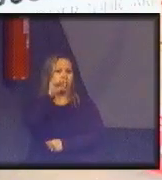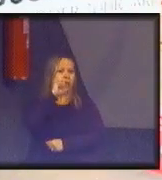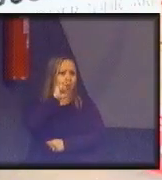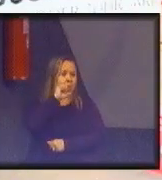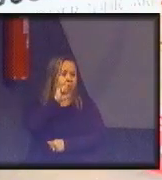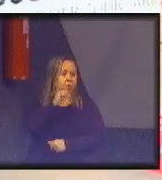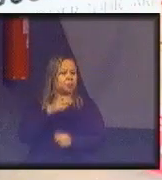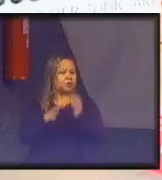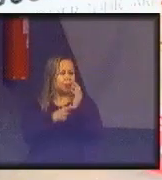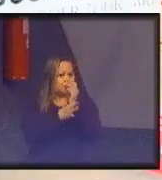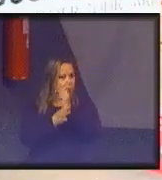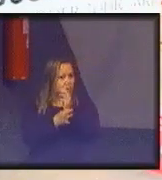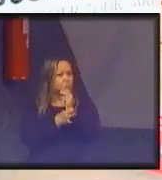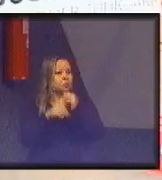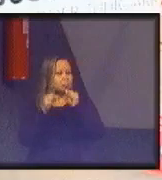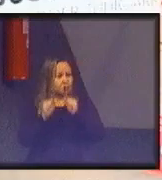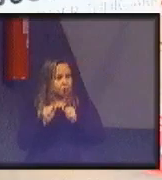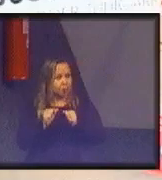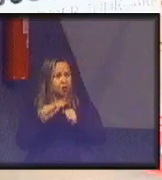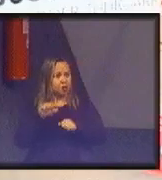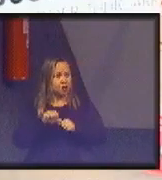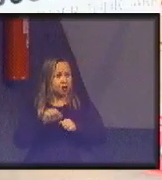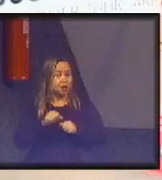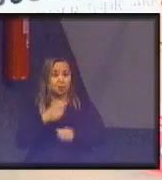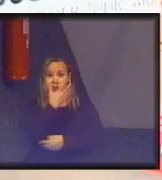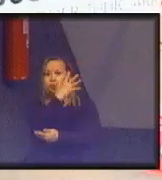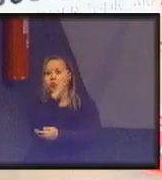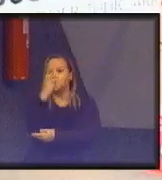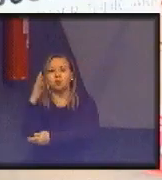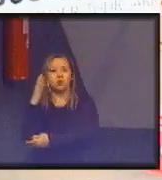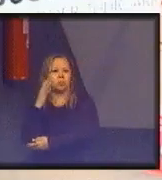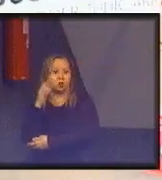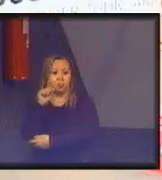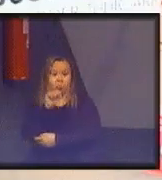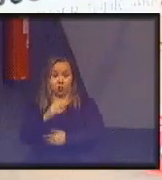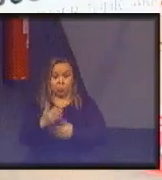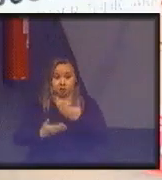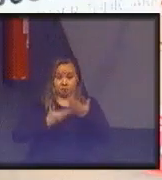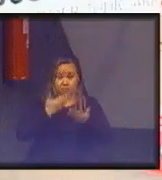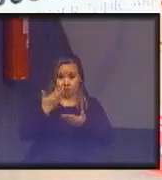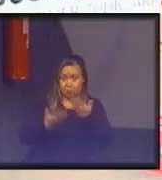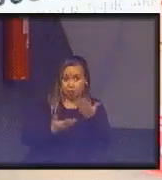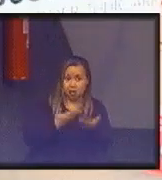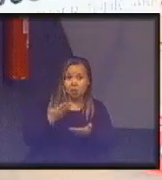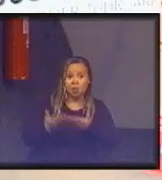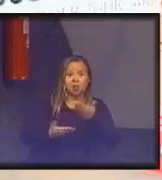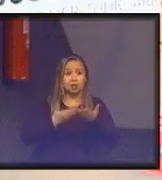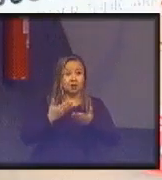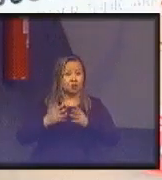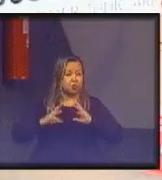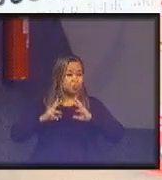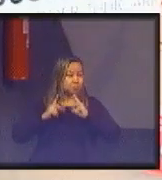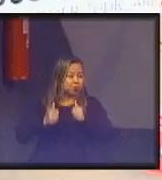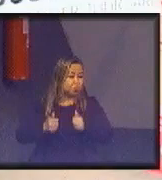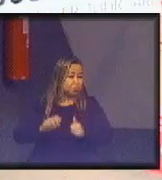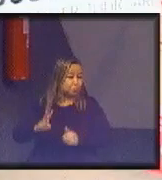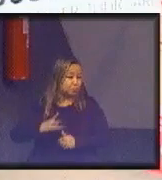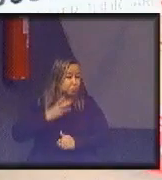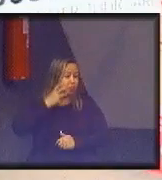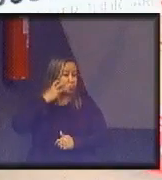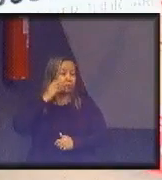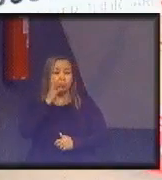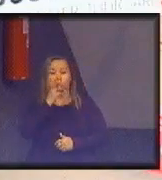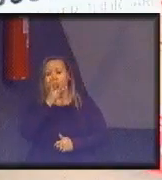gente tenha segurança de fazer isso, é só a natureza. E esse ciclo demora milhares de anos. Isso não é